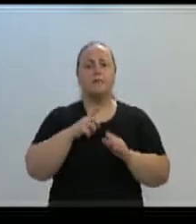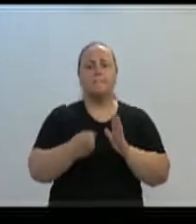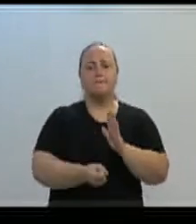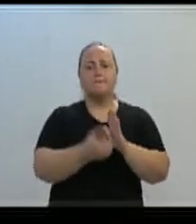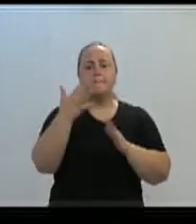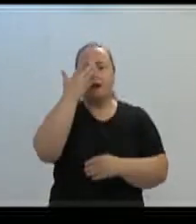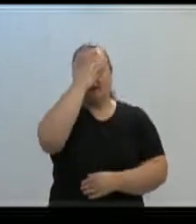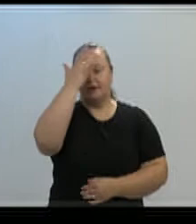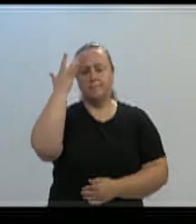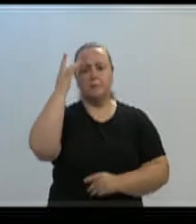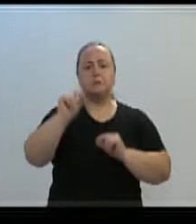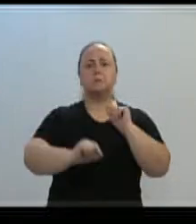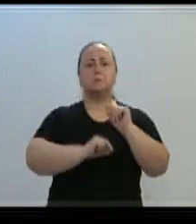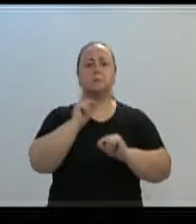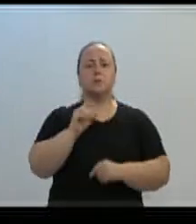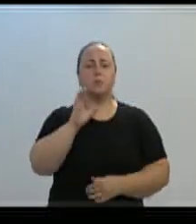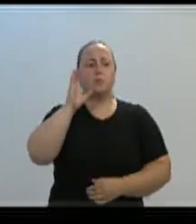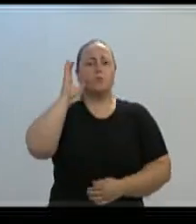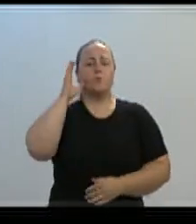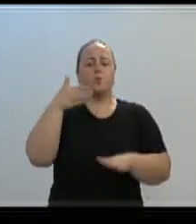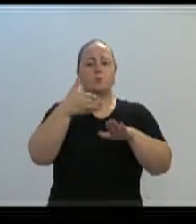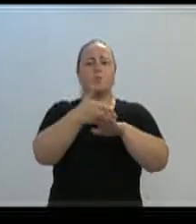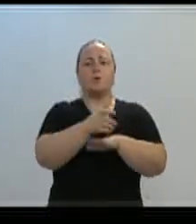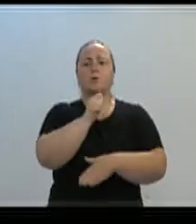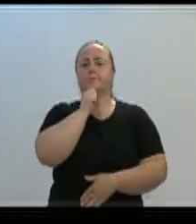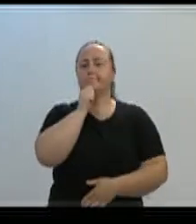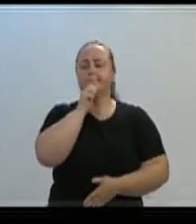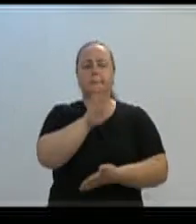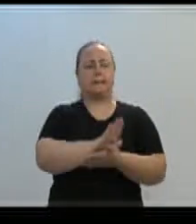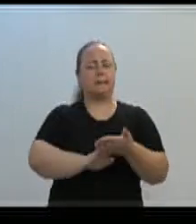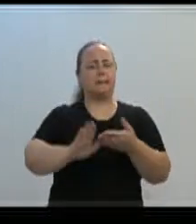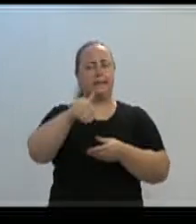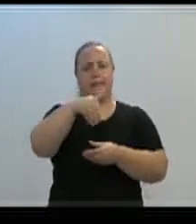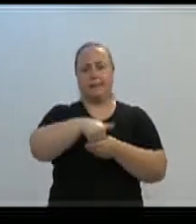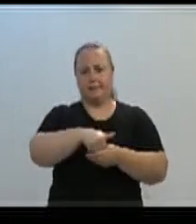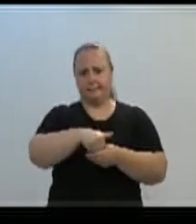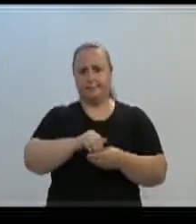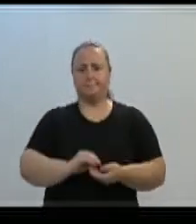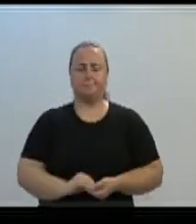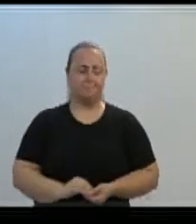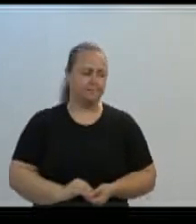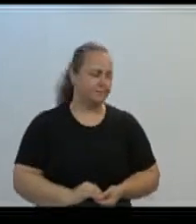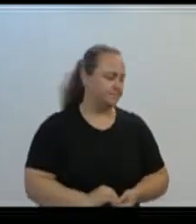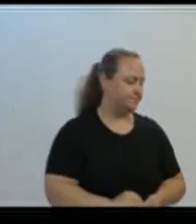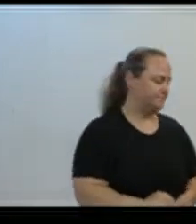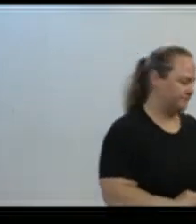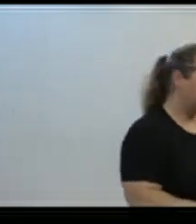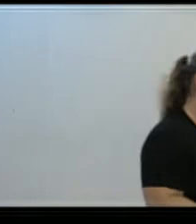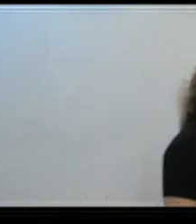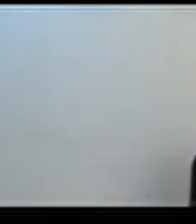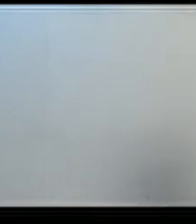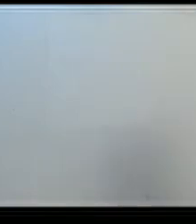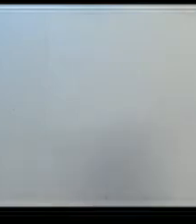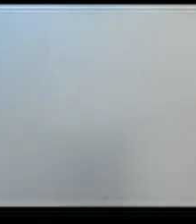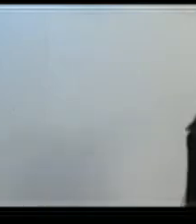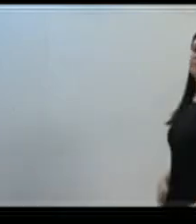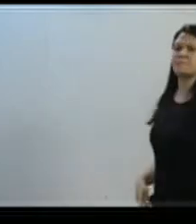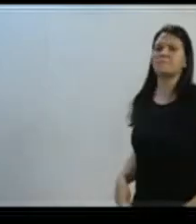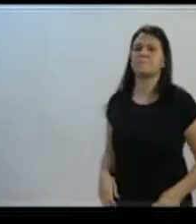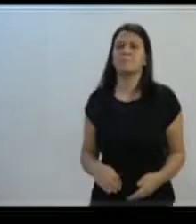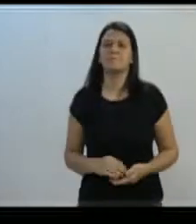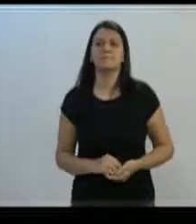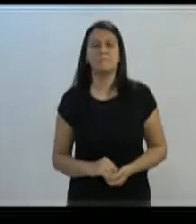simplesmente se abstiveram do seu direito como cidadão do voto. Brancos e nulos também, um número bastante elevado.